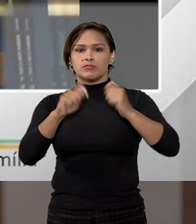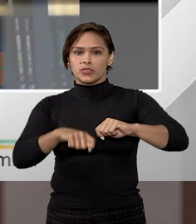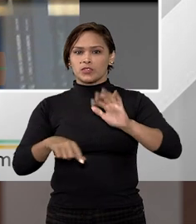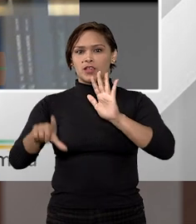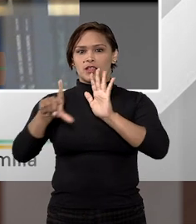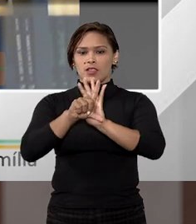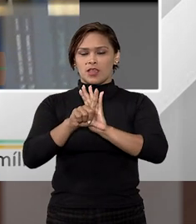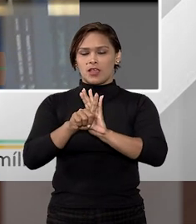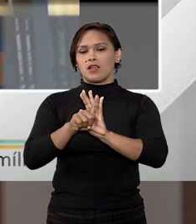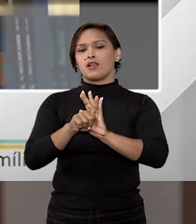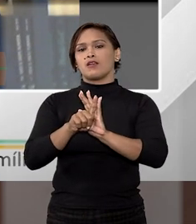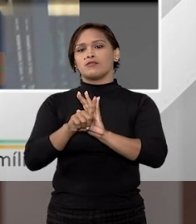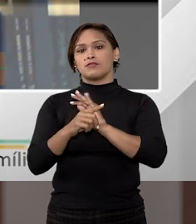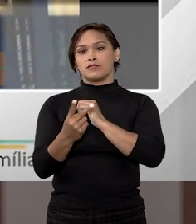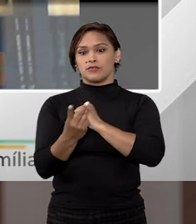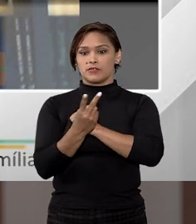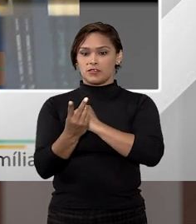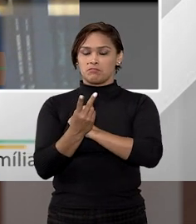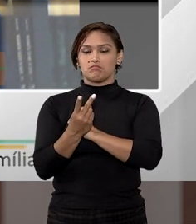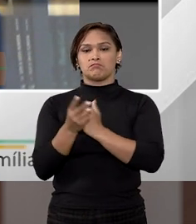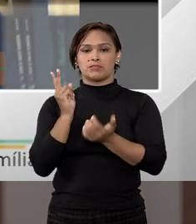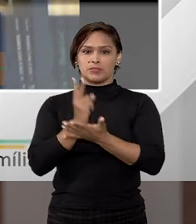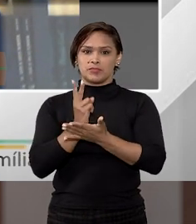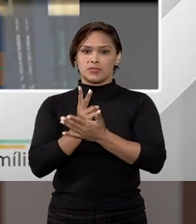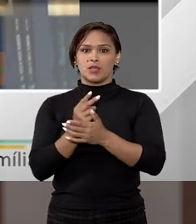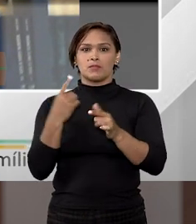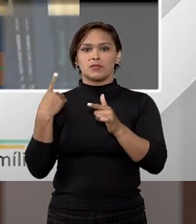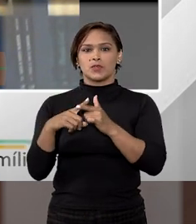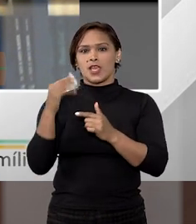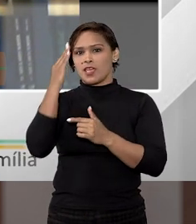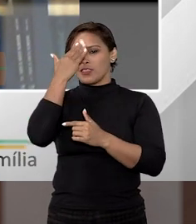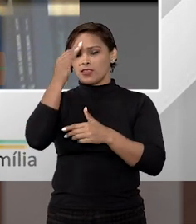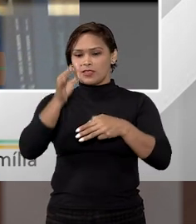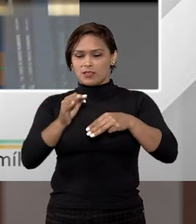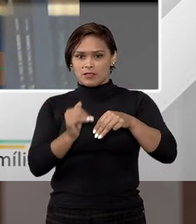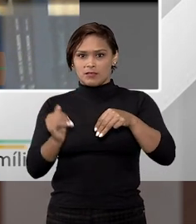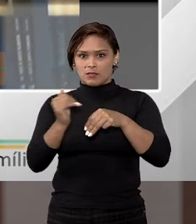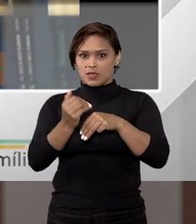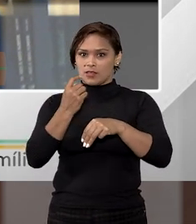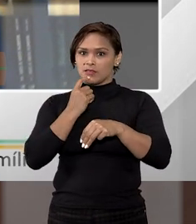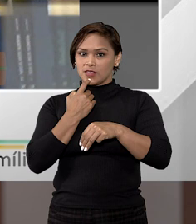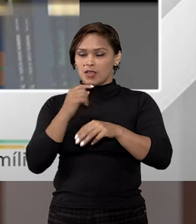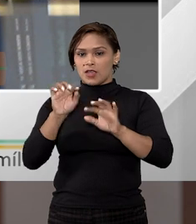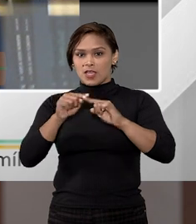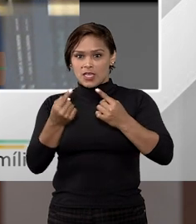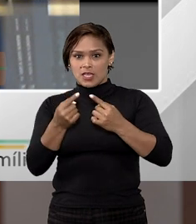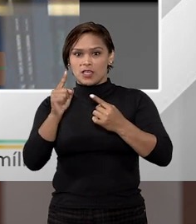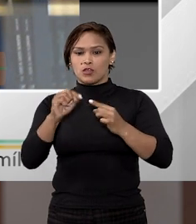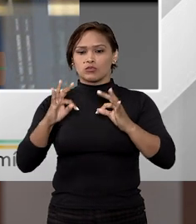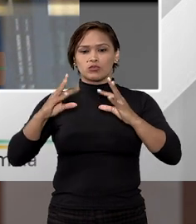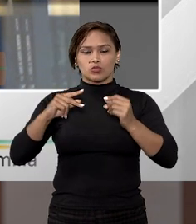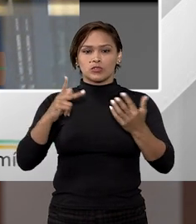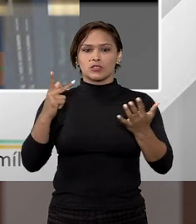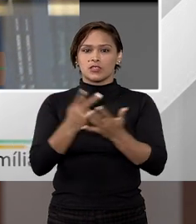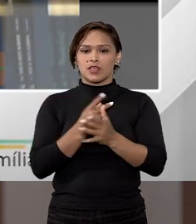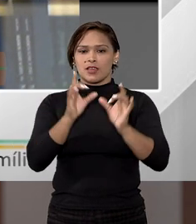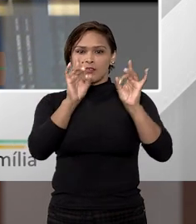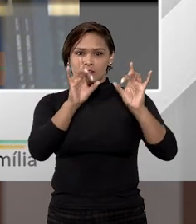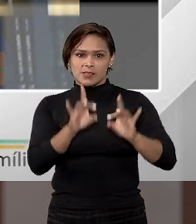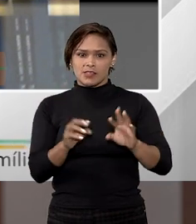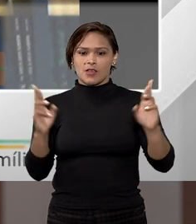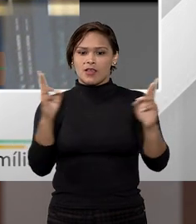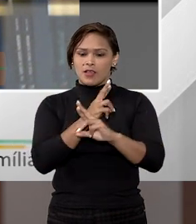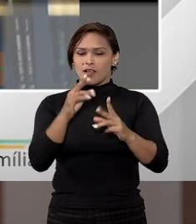legal de bem de família e, portanto, será protegido. Porque entendeu o ministro que, apesar de existirem exceções